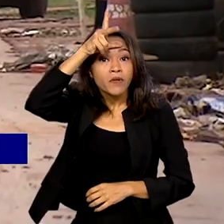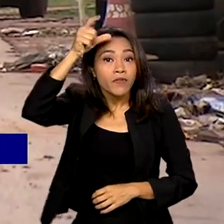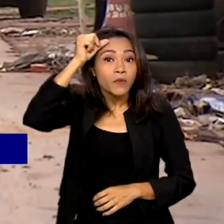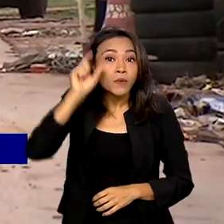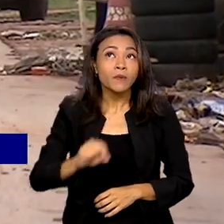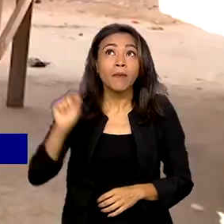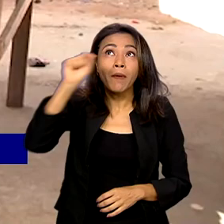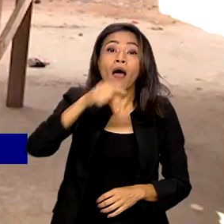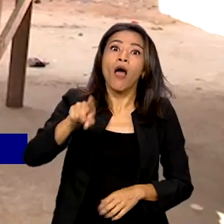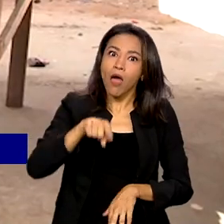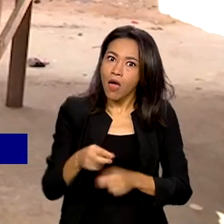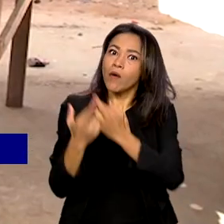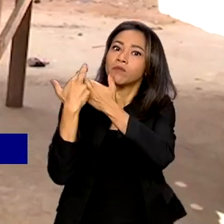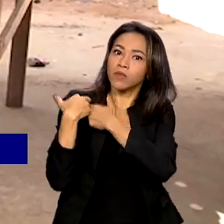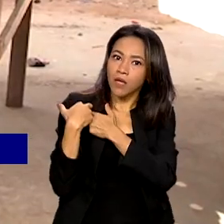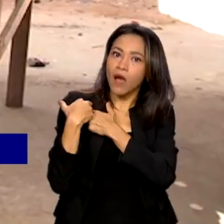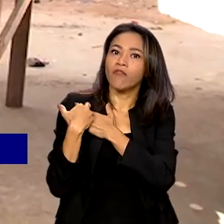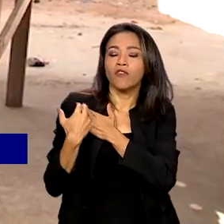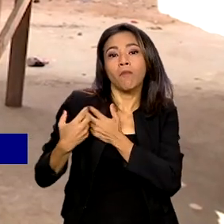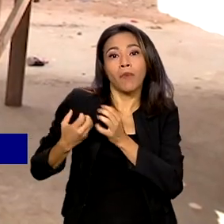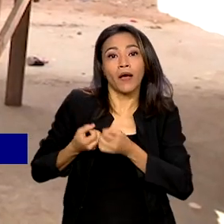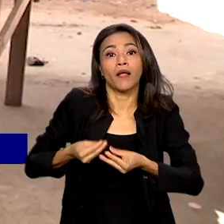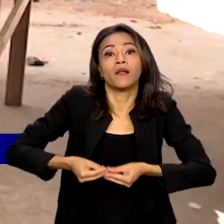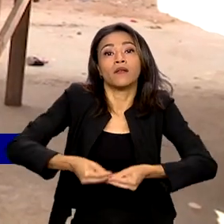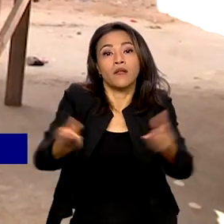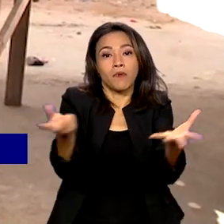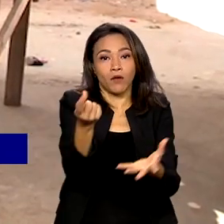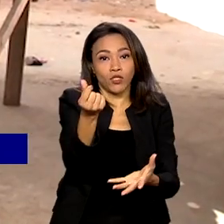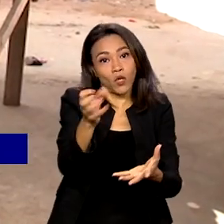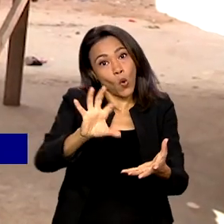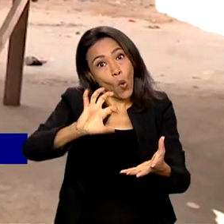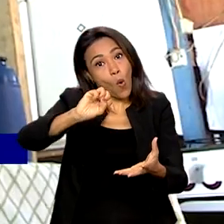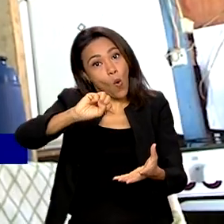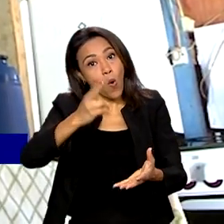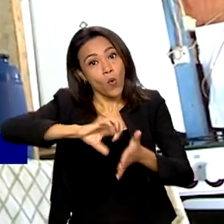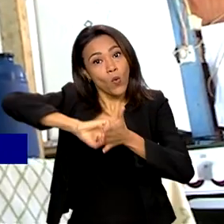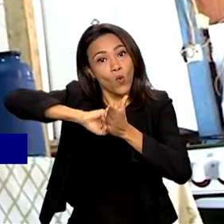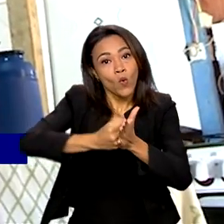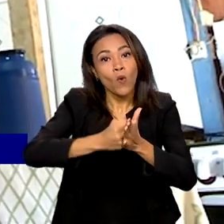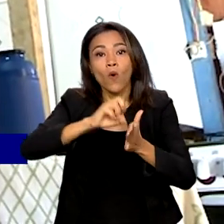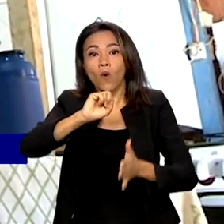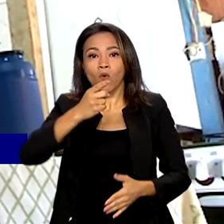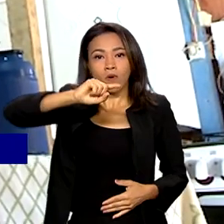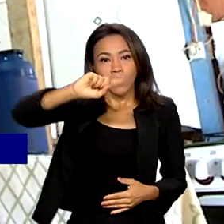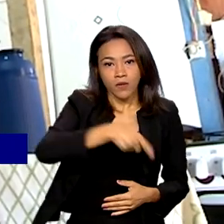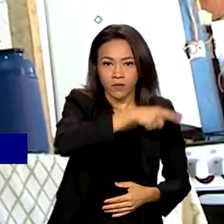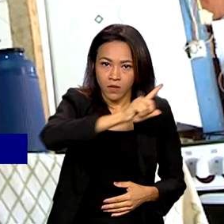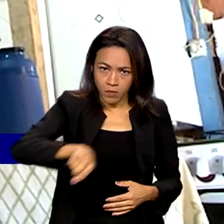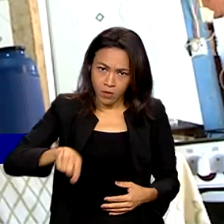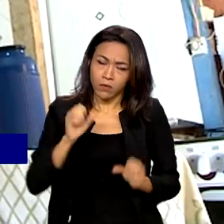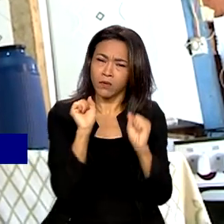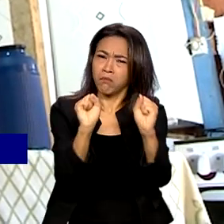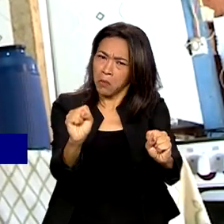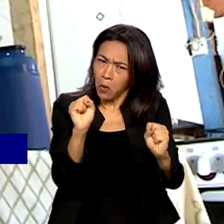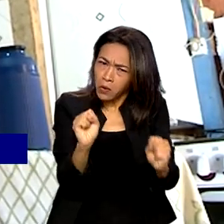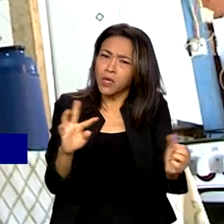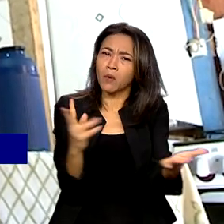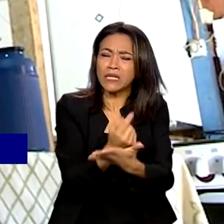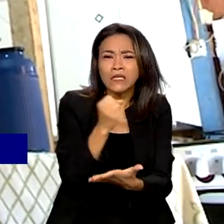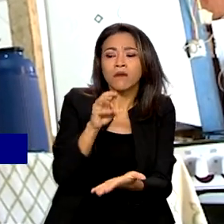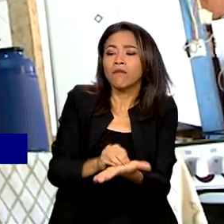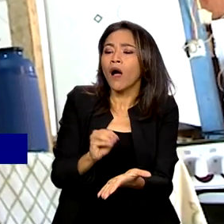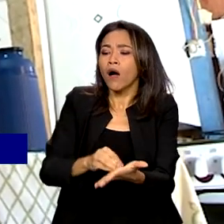pela liberação e também pelo bloqueio, suspensão ou cancelamento do benefício, que podem acontecer se faltar algum